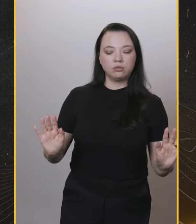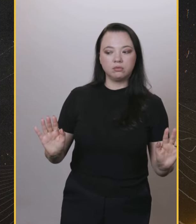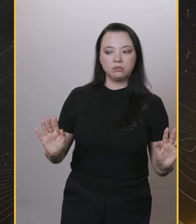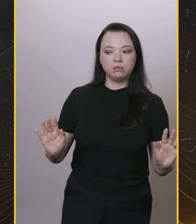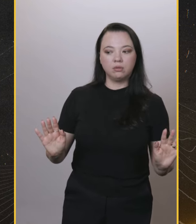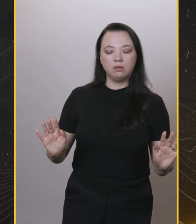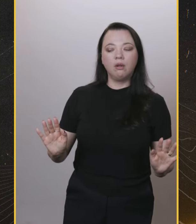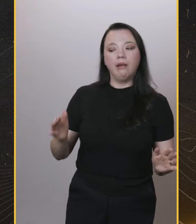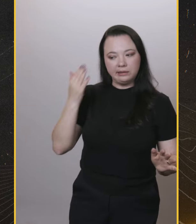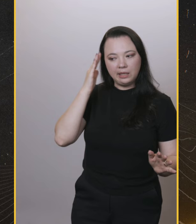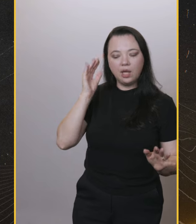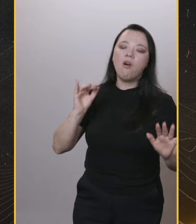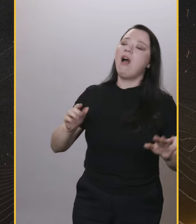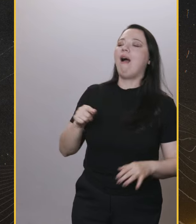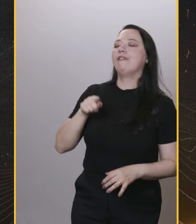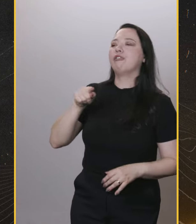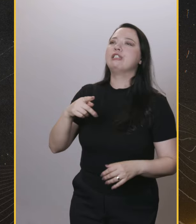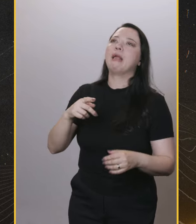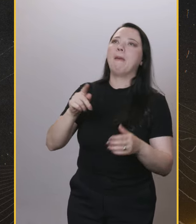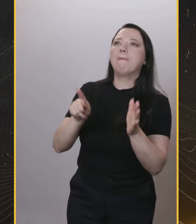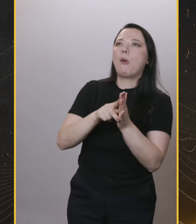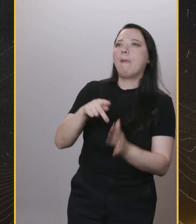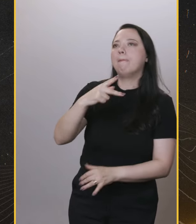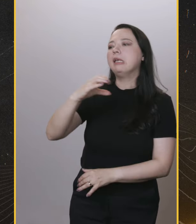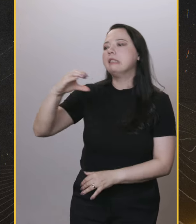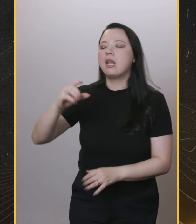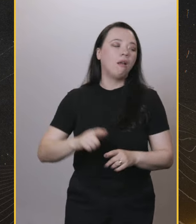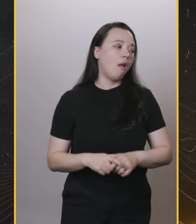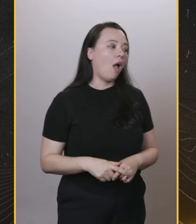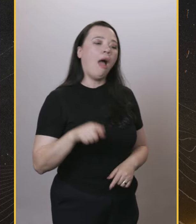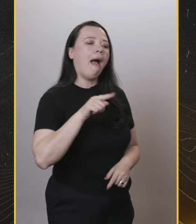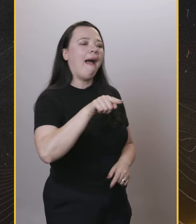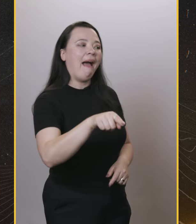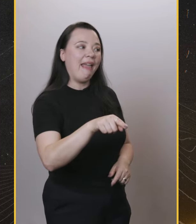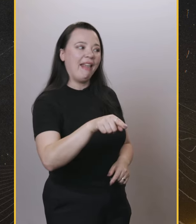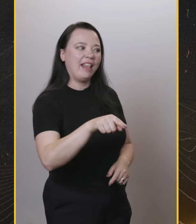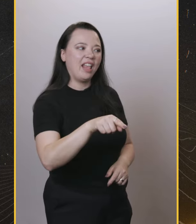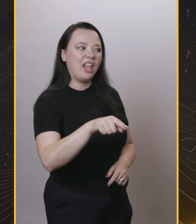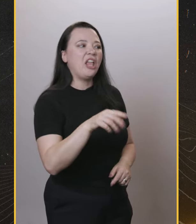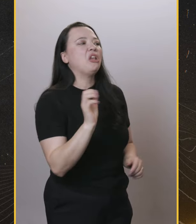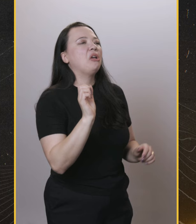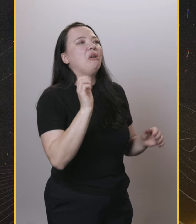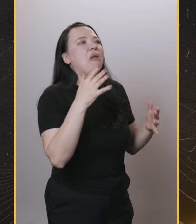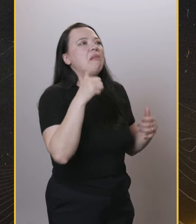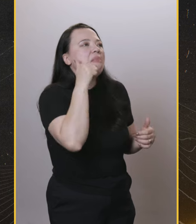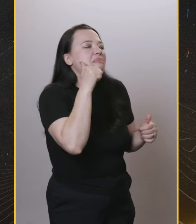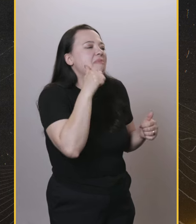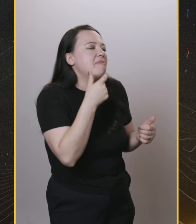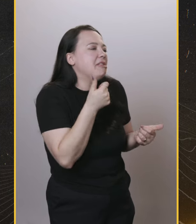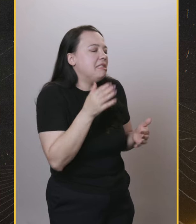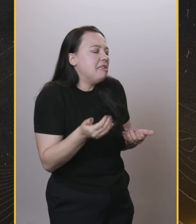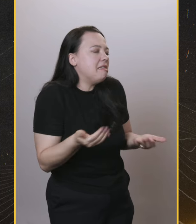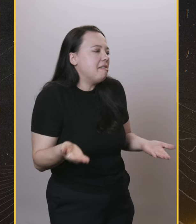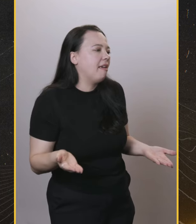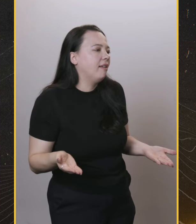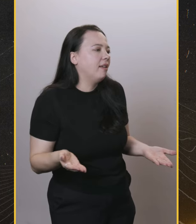outras táticas. outro jeito de lidar e tudo mais. E aí ele te bate com o lance de PCC nos ônibus e tudo mais. A gente vai